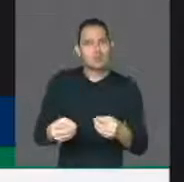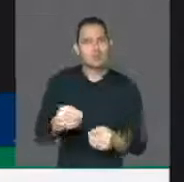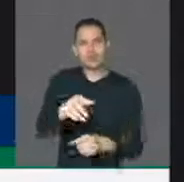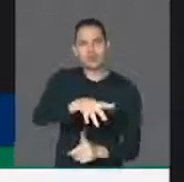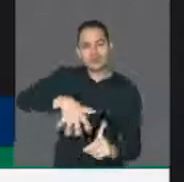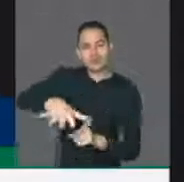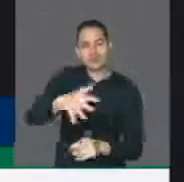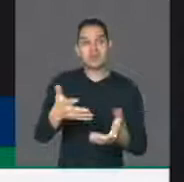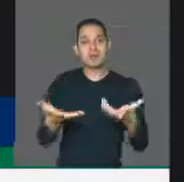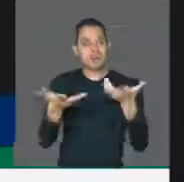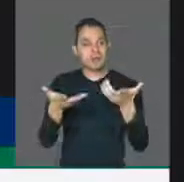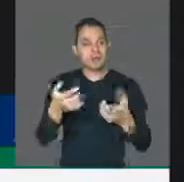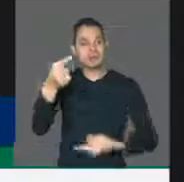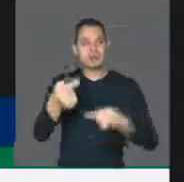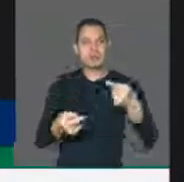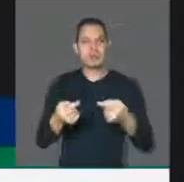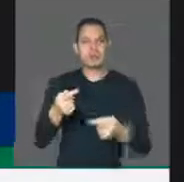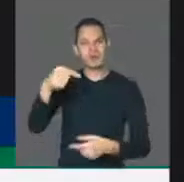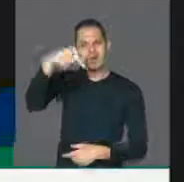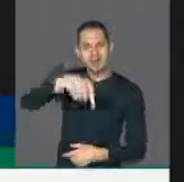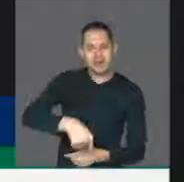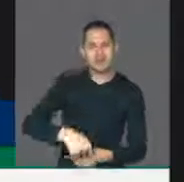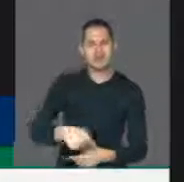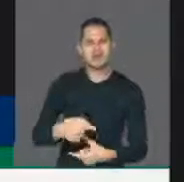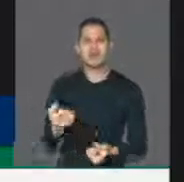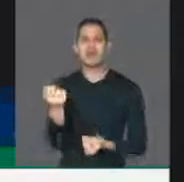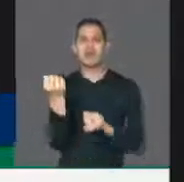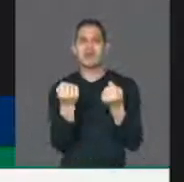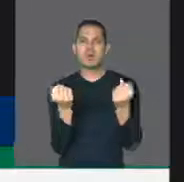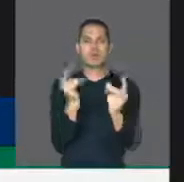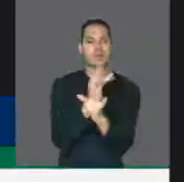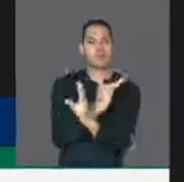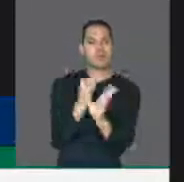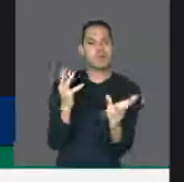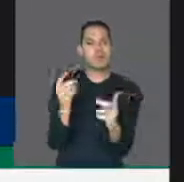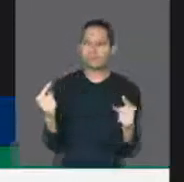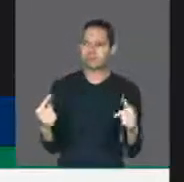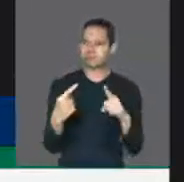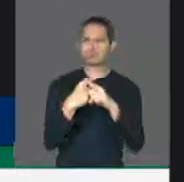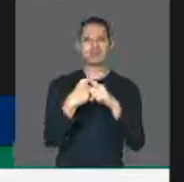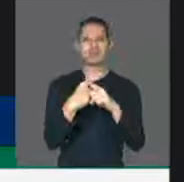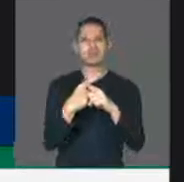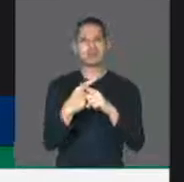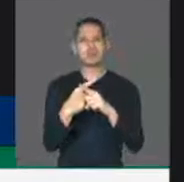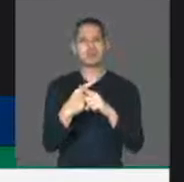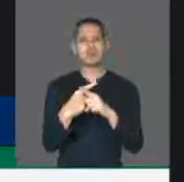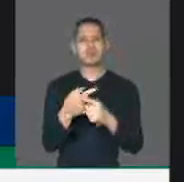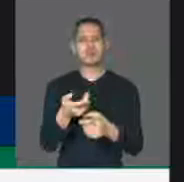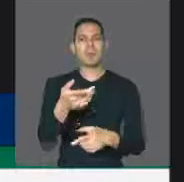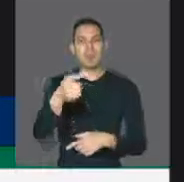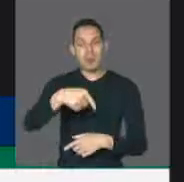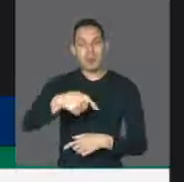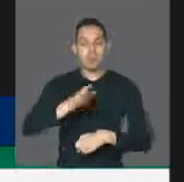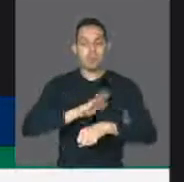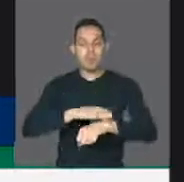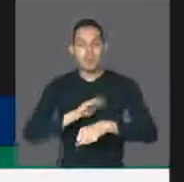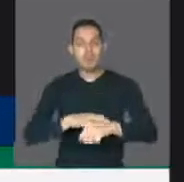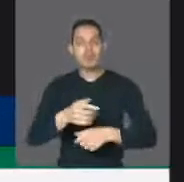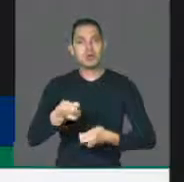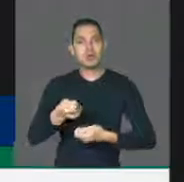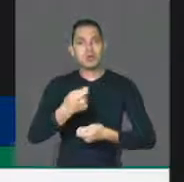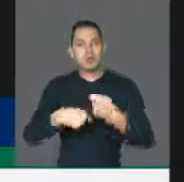Enquanto isso, a gente fica discutindo matérias que são inapropriadas no momento que estamos vivendo. Um político, econômico e um momento